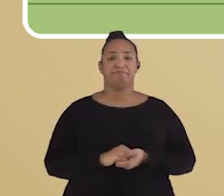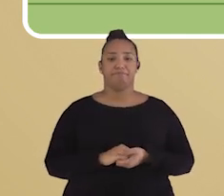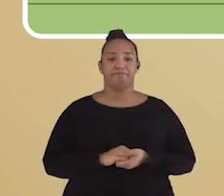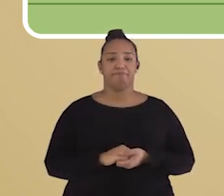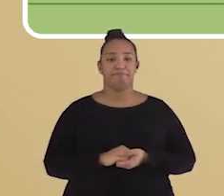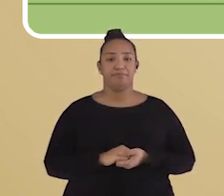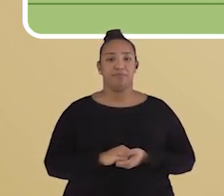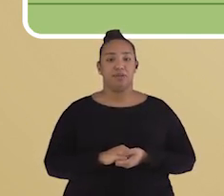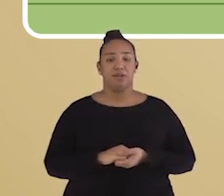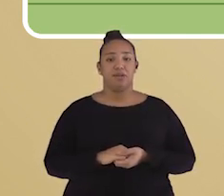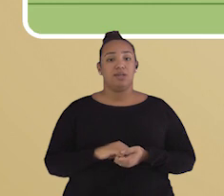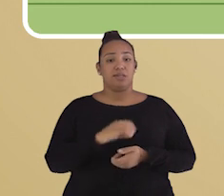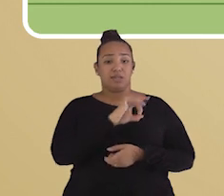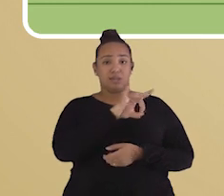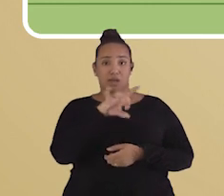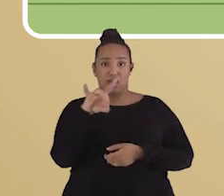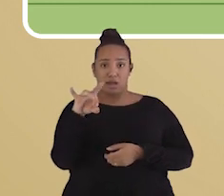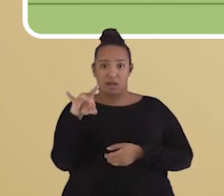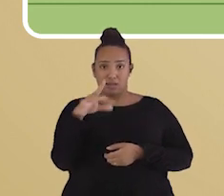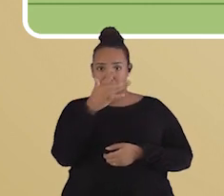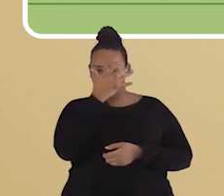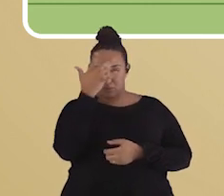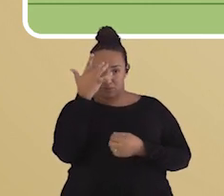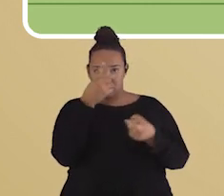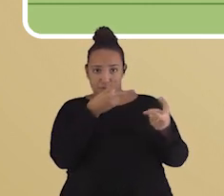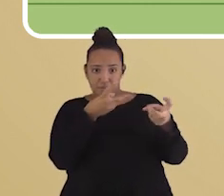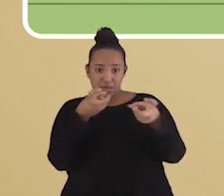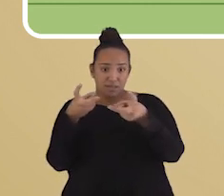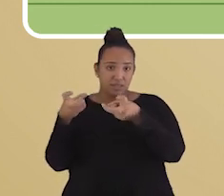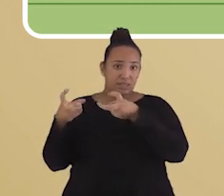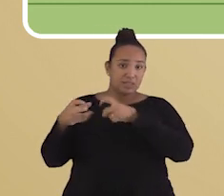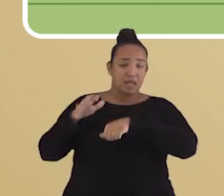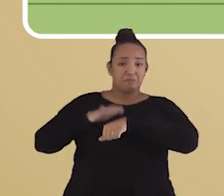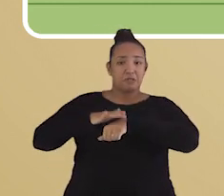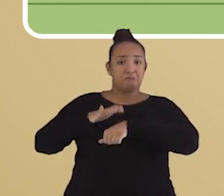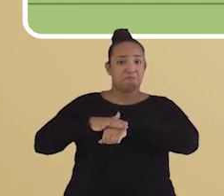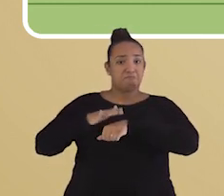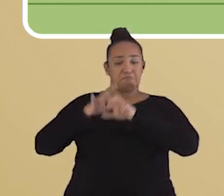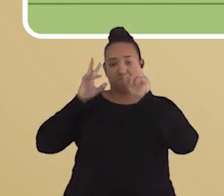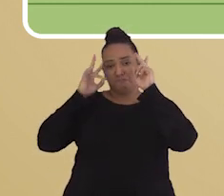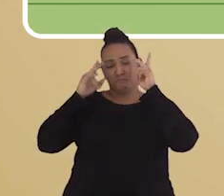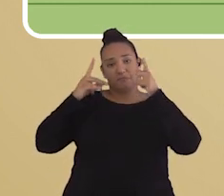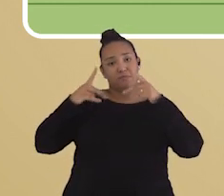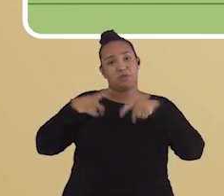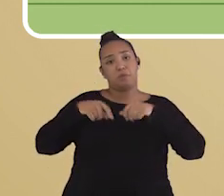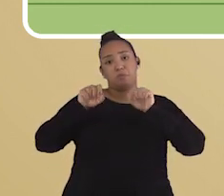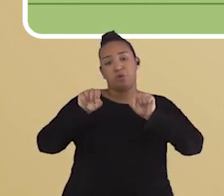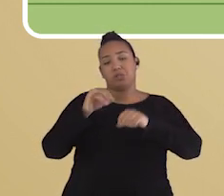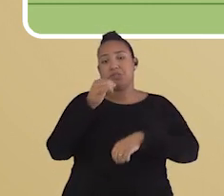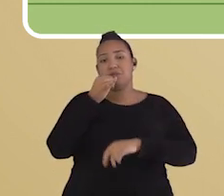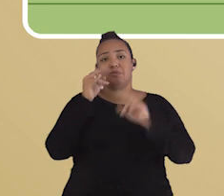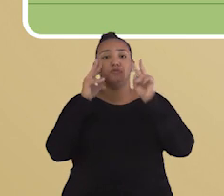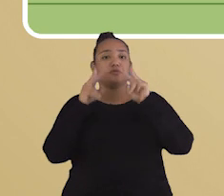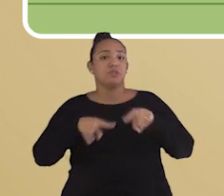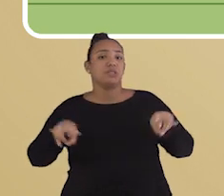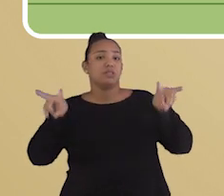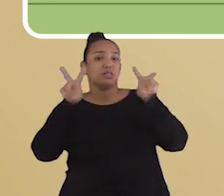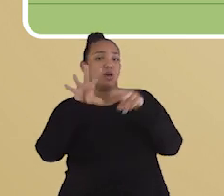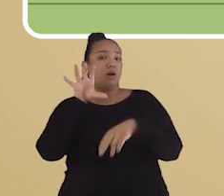ela e que elas podem ser percebidas de diferentes maneiras, como pela visão, audição,